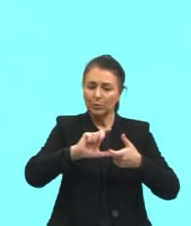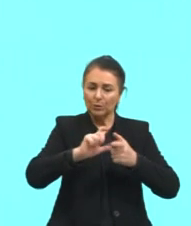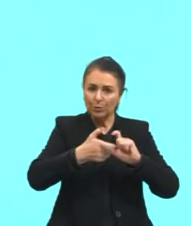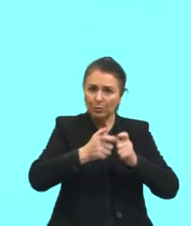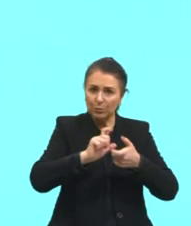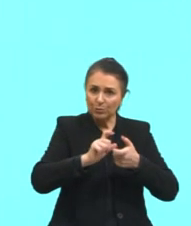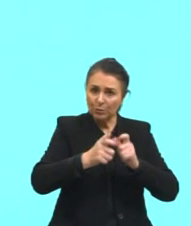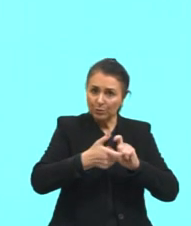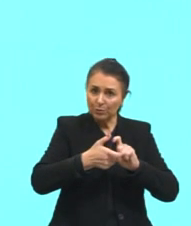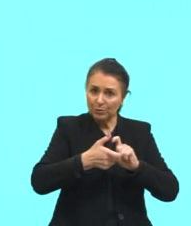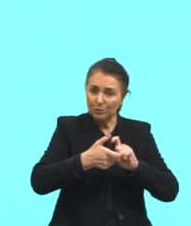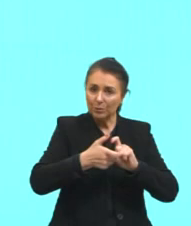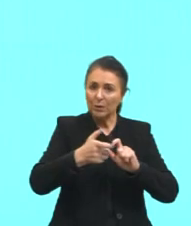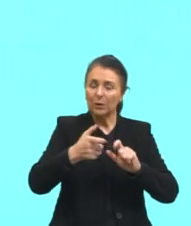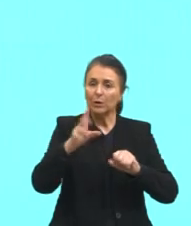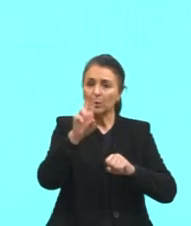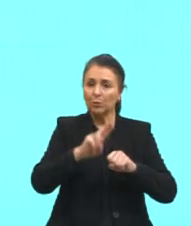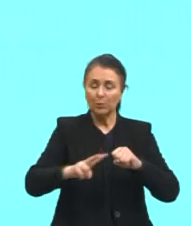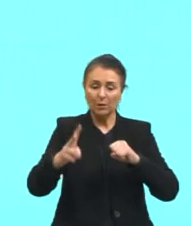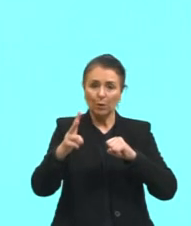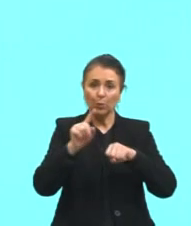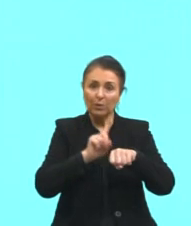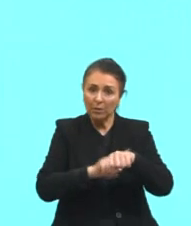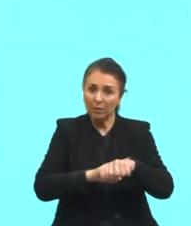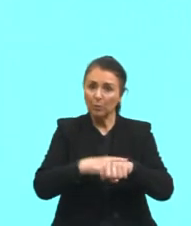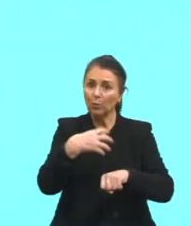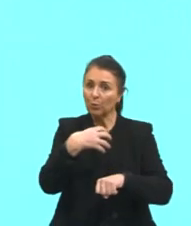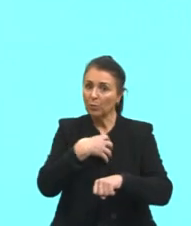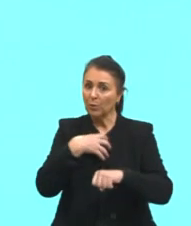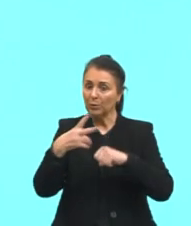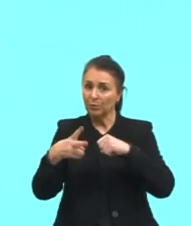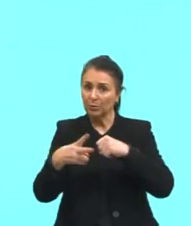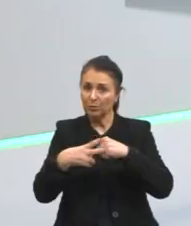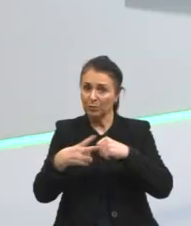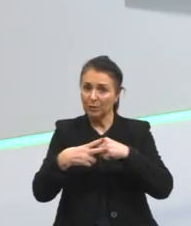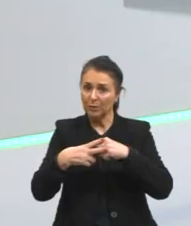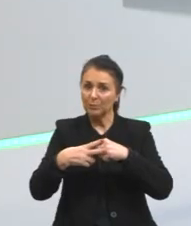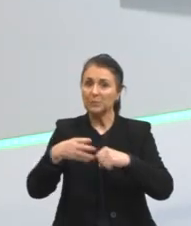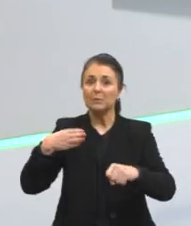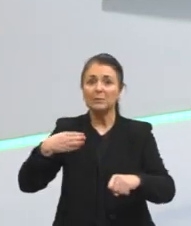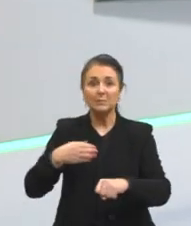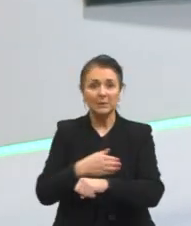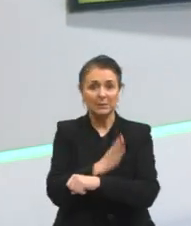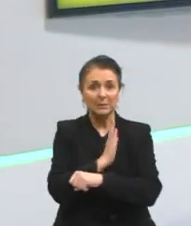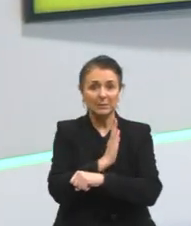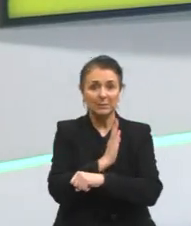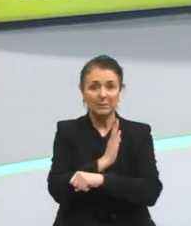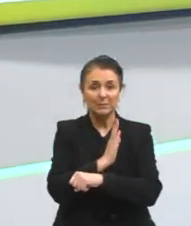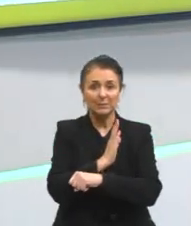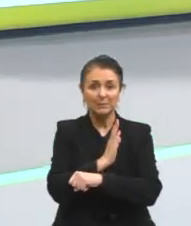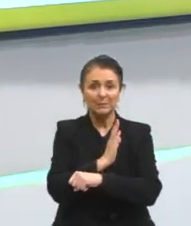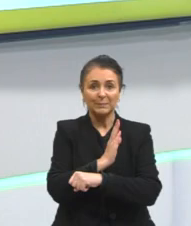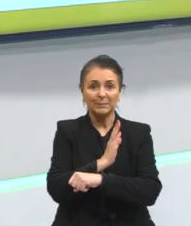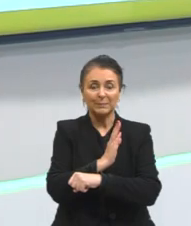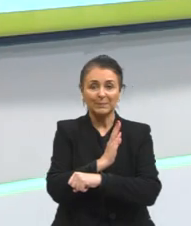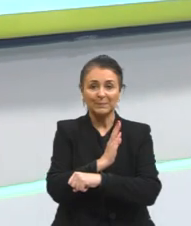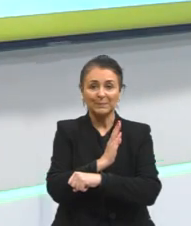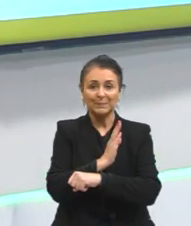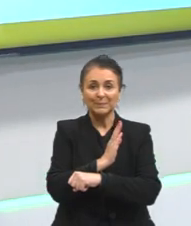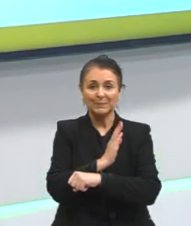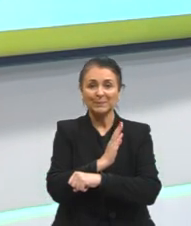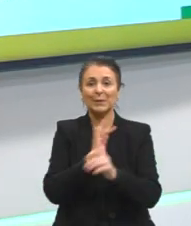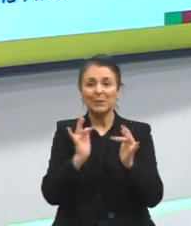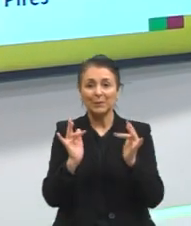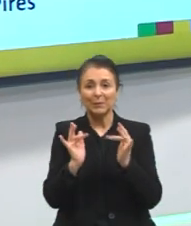trabalham aí os tempos e modos verbais partiu passar seguem aqui os meus